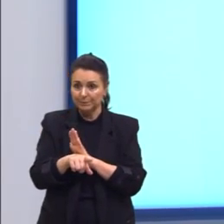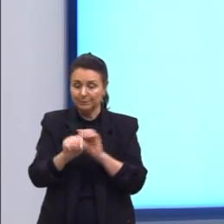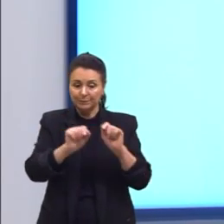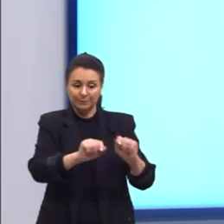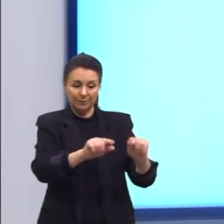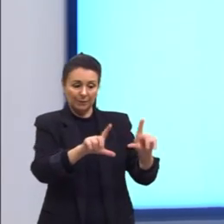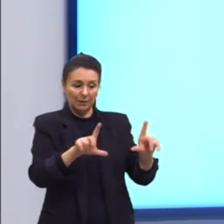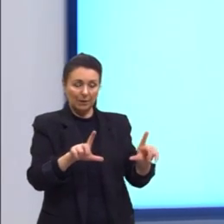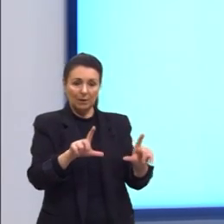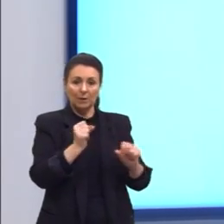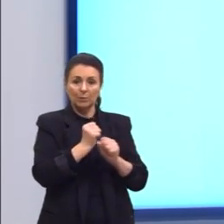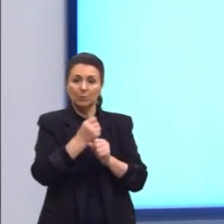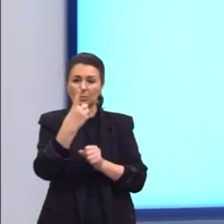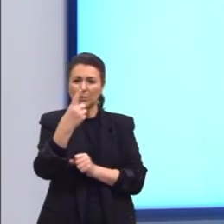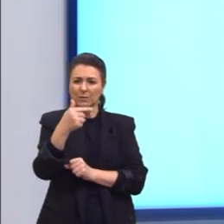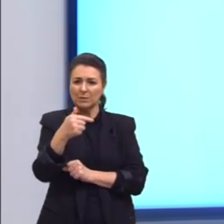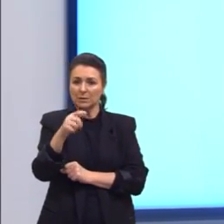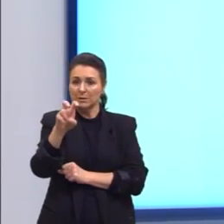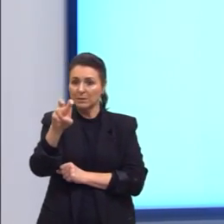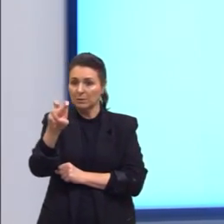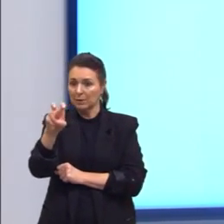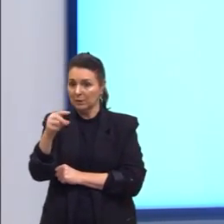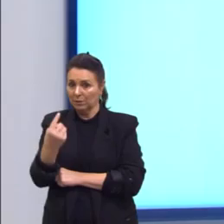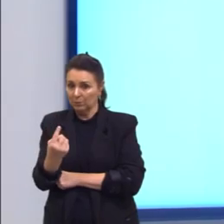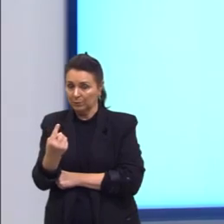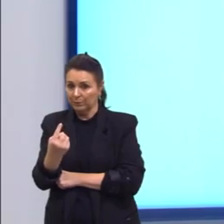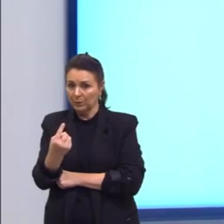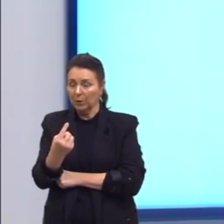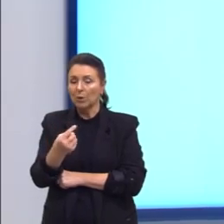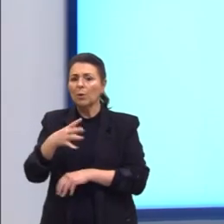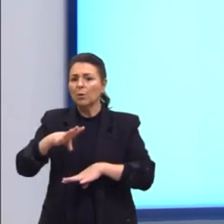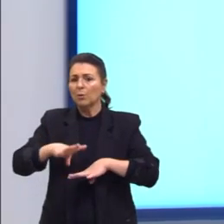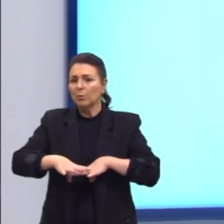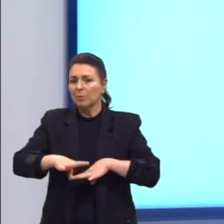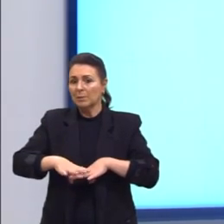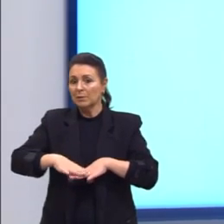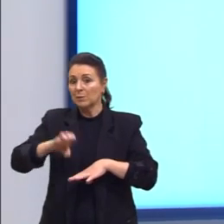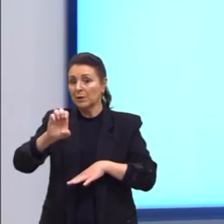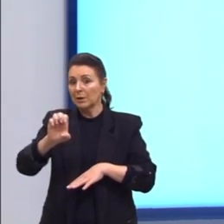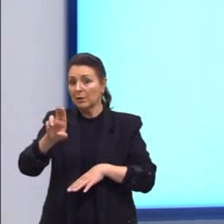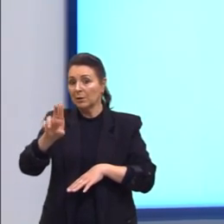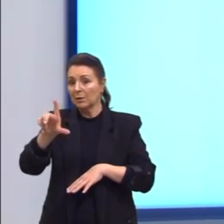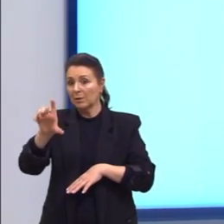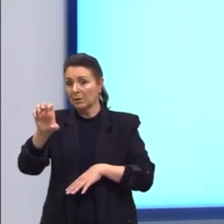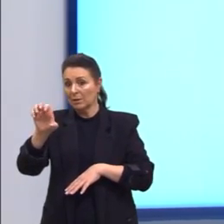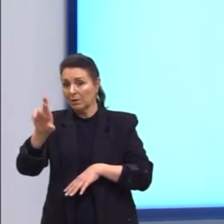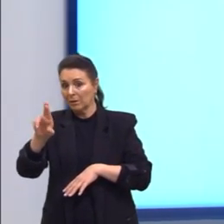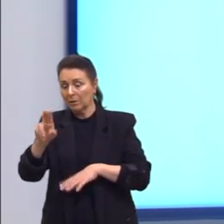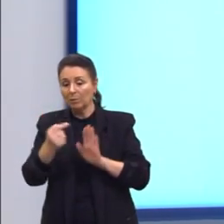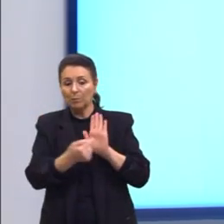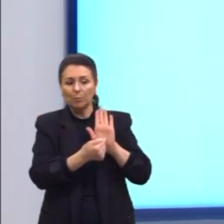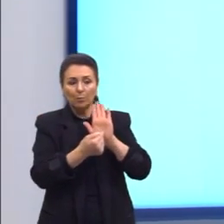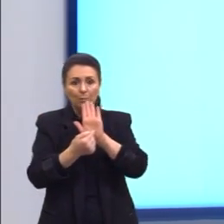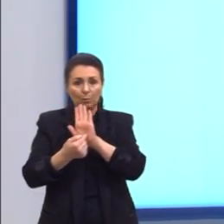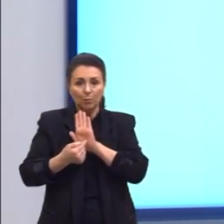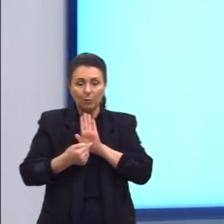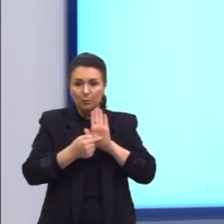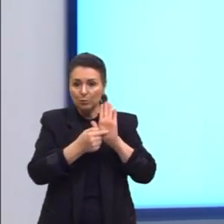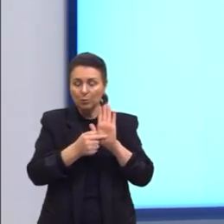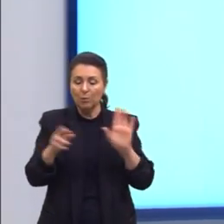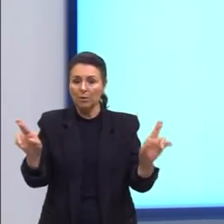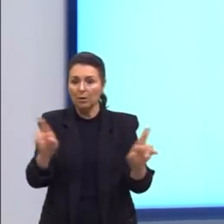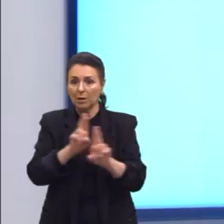No ano de 1751, o matemático Euler conseguiu demonstrar a famosa